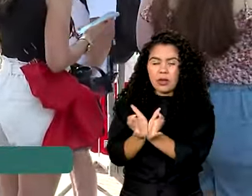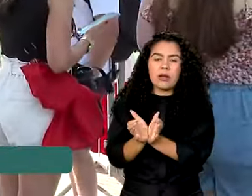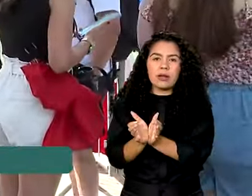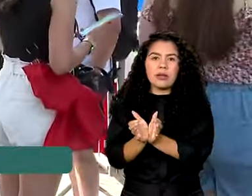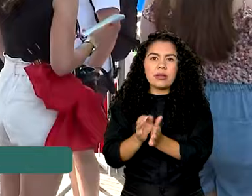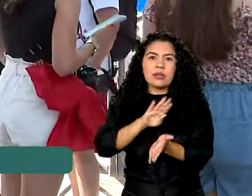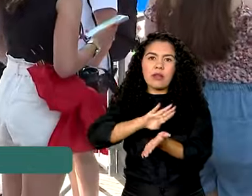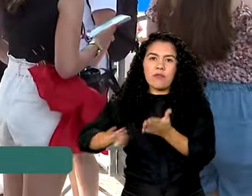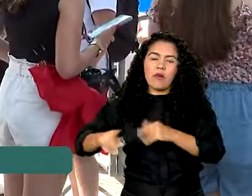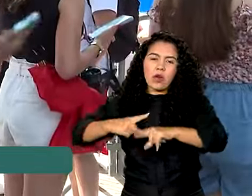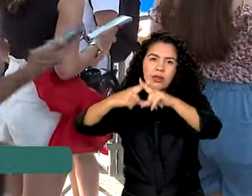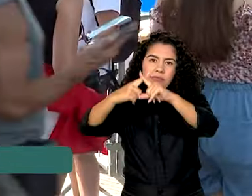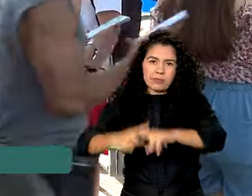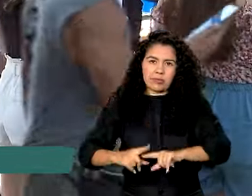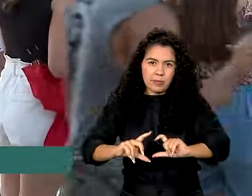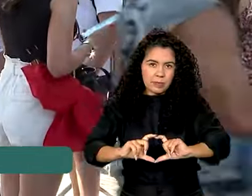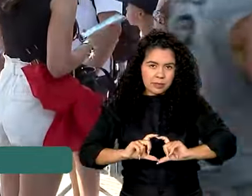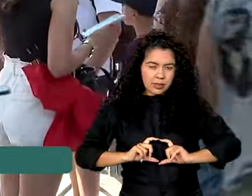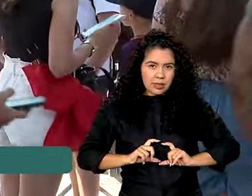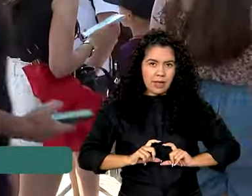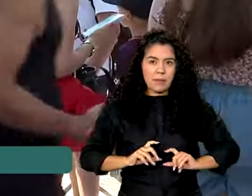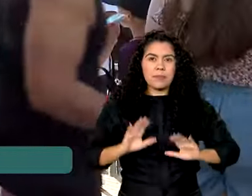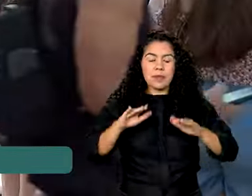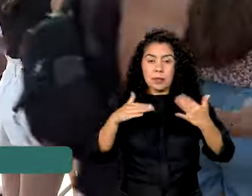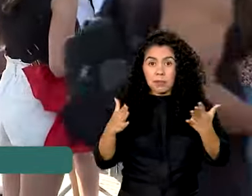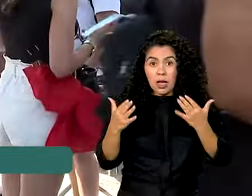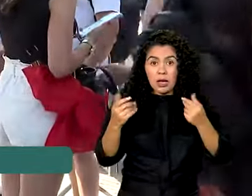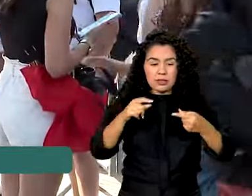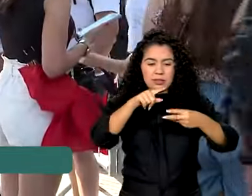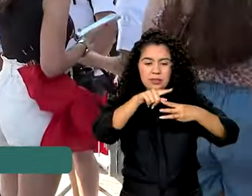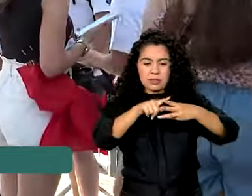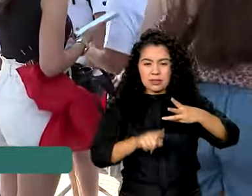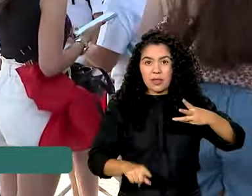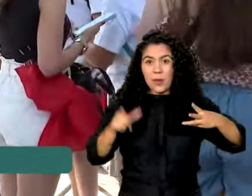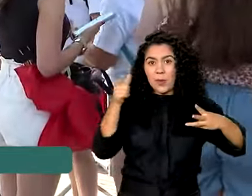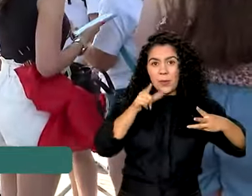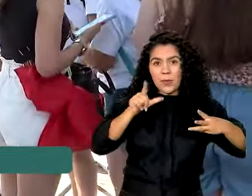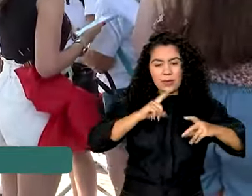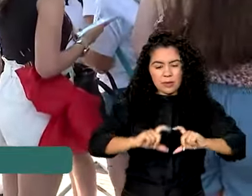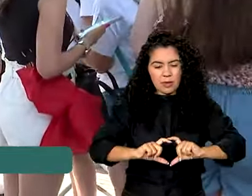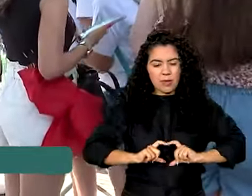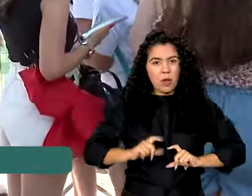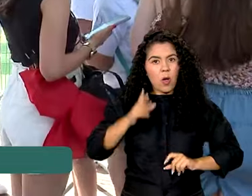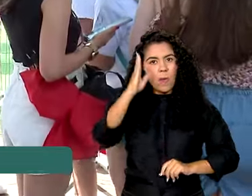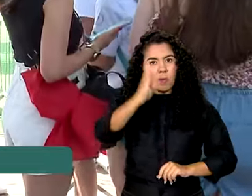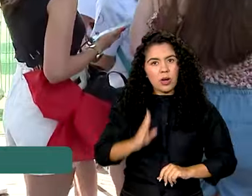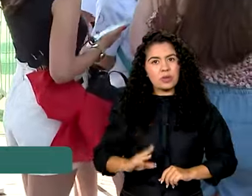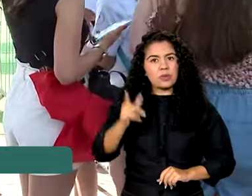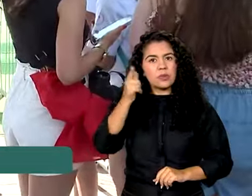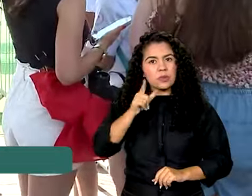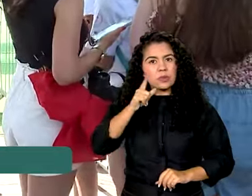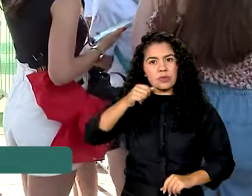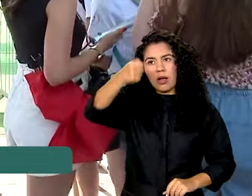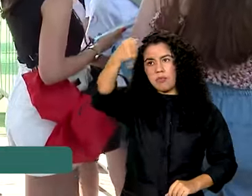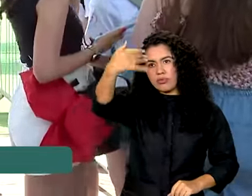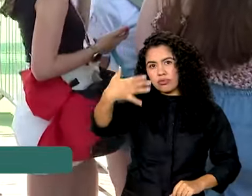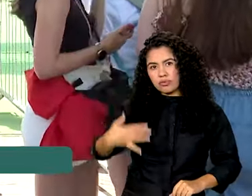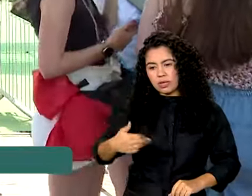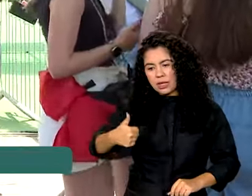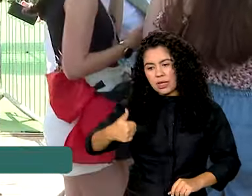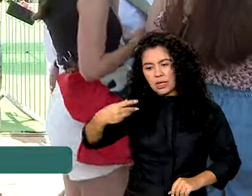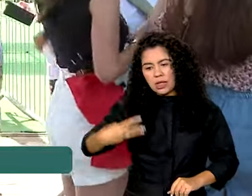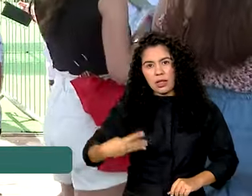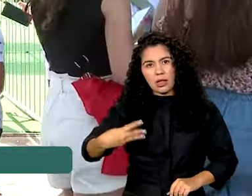fora da disputa por medalhas. Com essas três medalhas, Vanessa, o Brasil segue, por enquanto, na 11ª posição